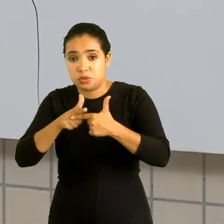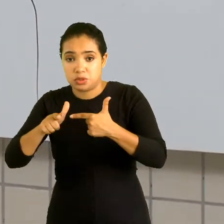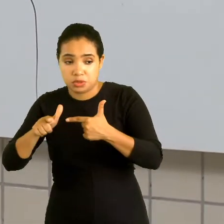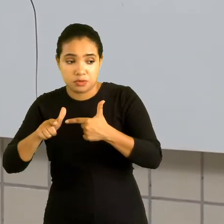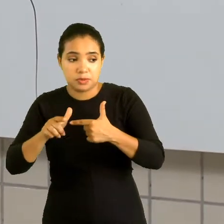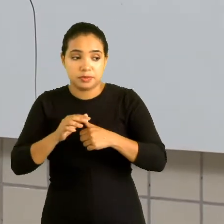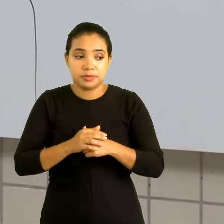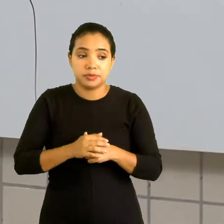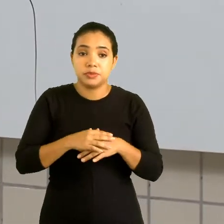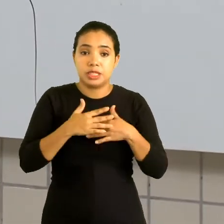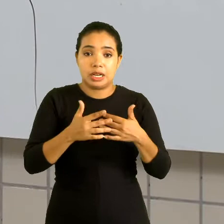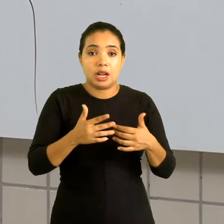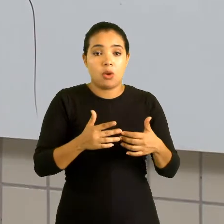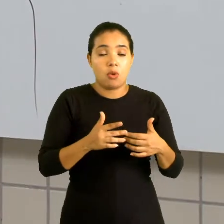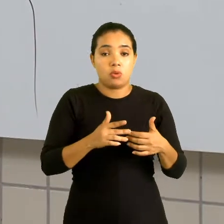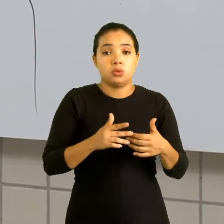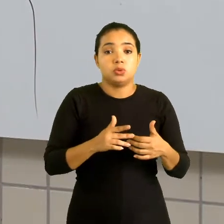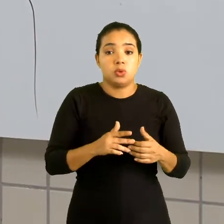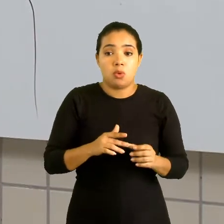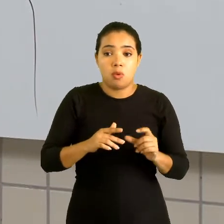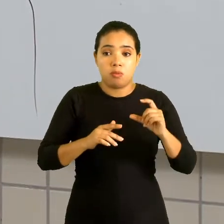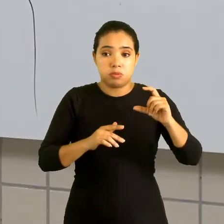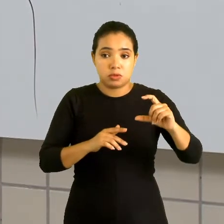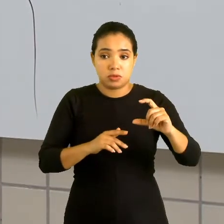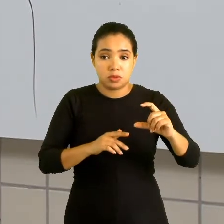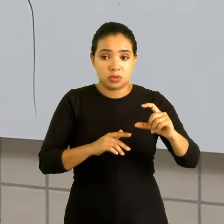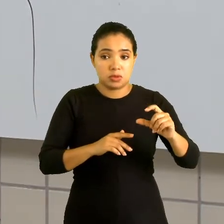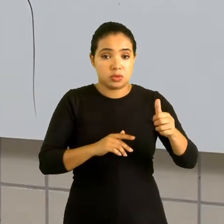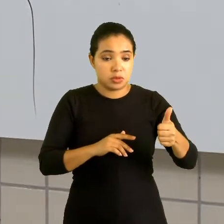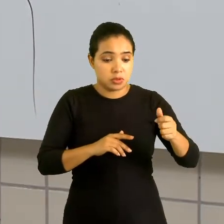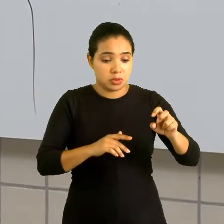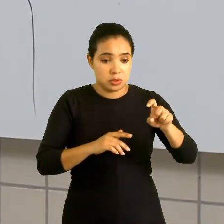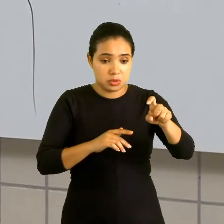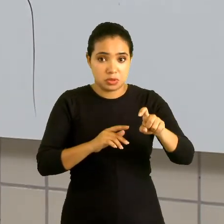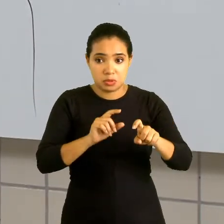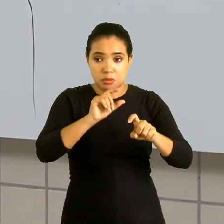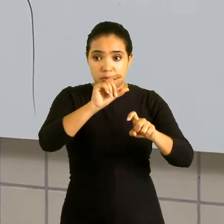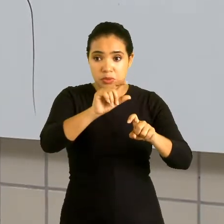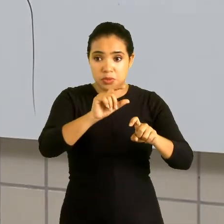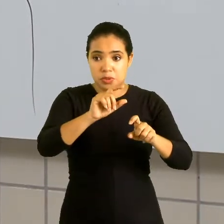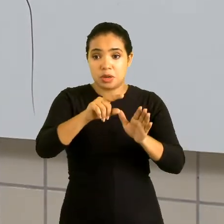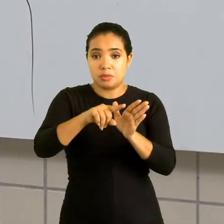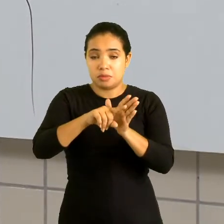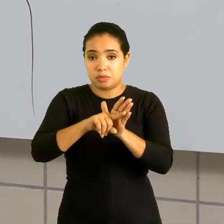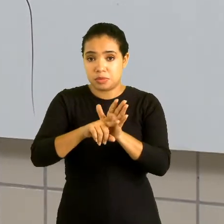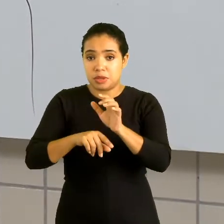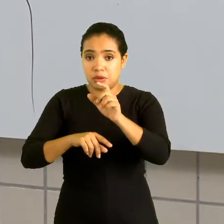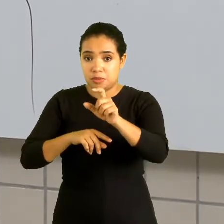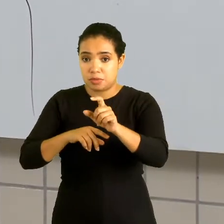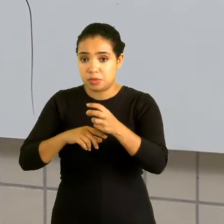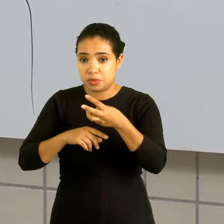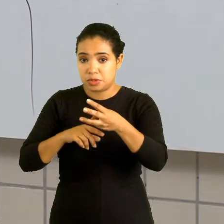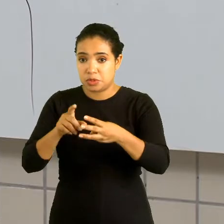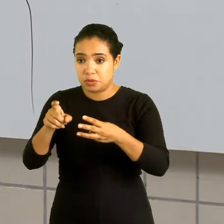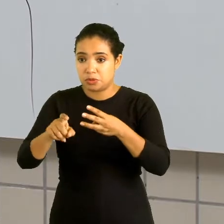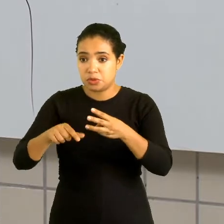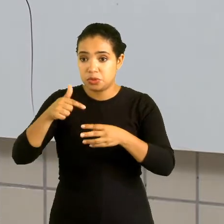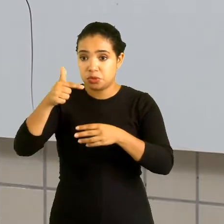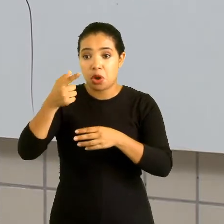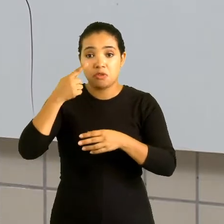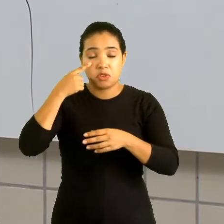divido coeficiente com coeficiente e depois eu divido parte literal por parte literal. Olha o que vai acontecer.